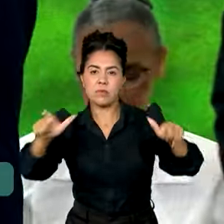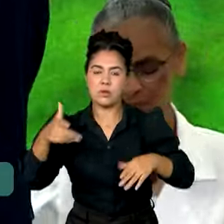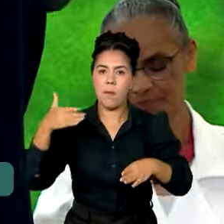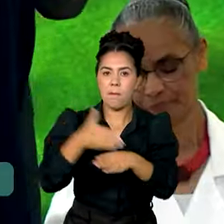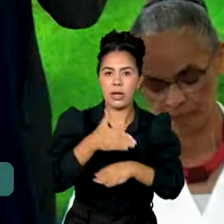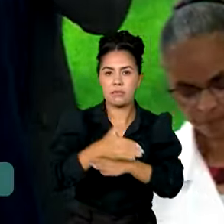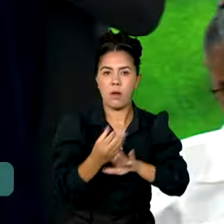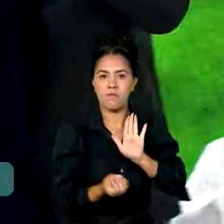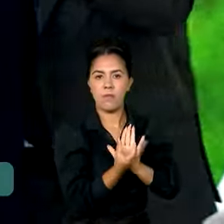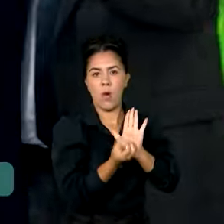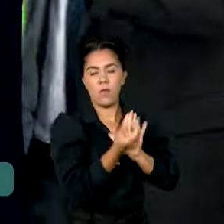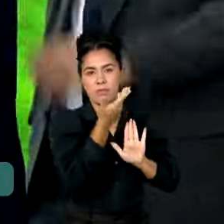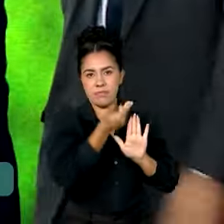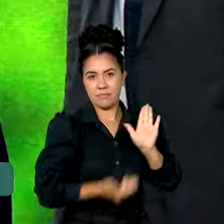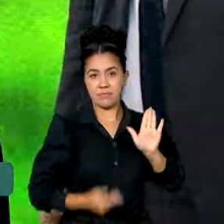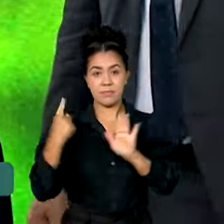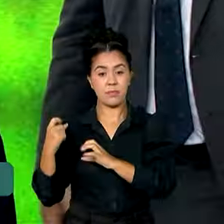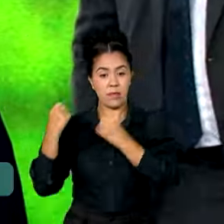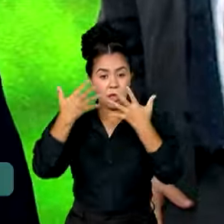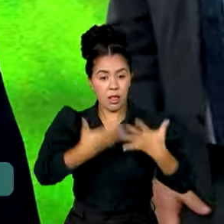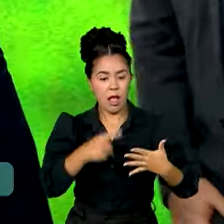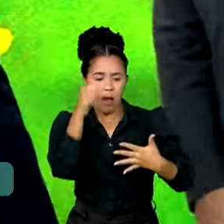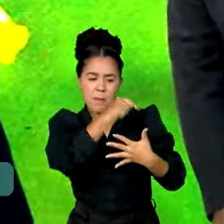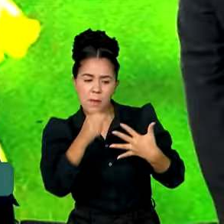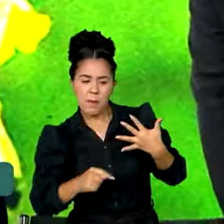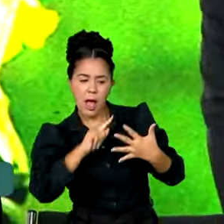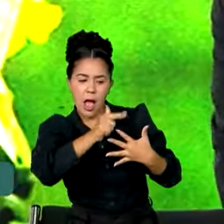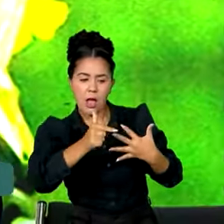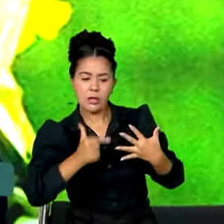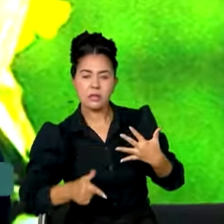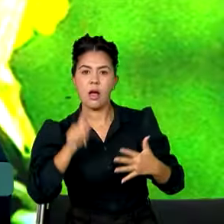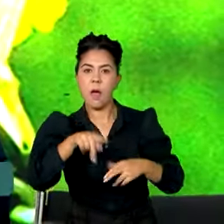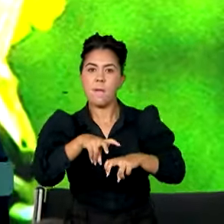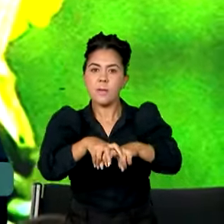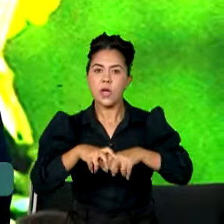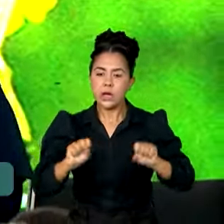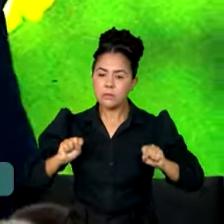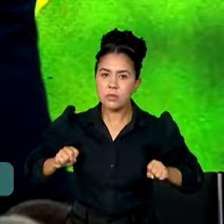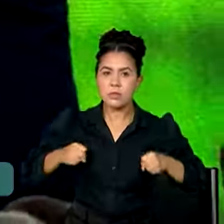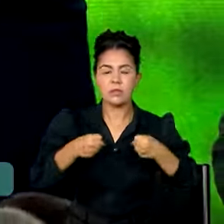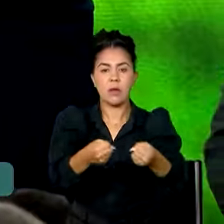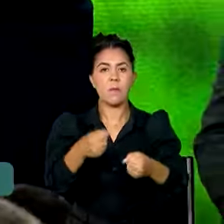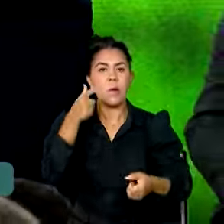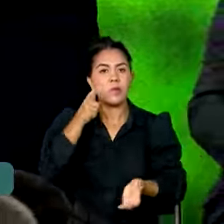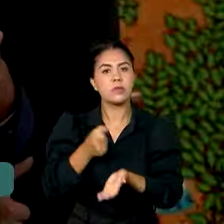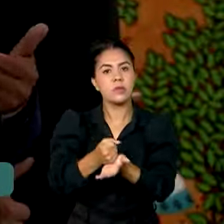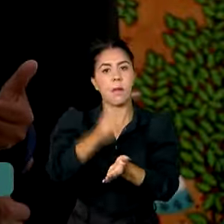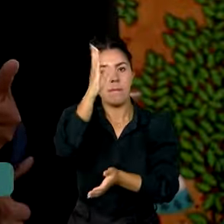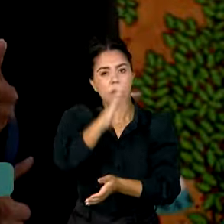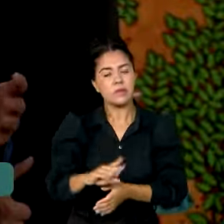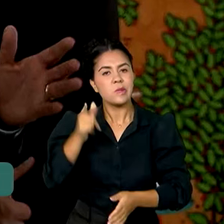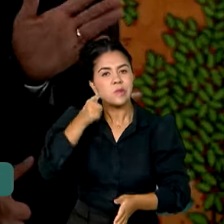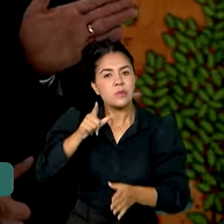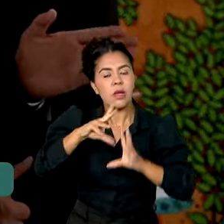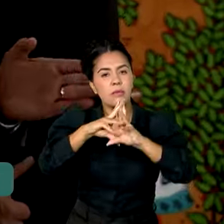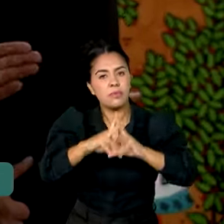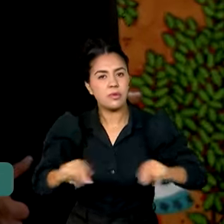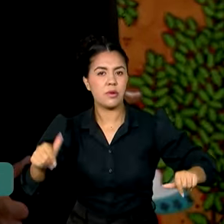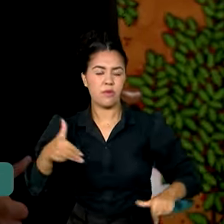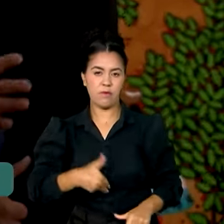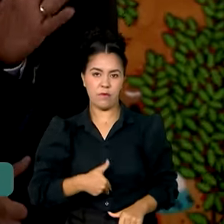governo reforça que essas ações fazem parte de um esforço maior para tirar o Brasil do mapa da fome. É possível